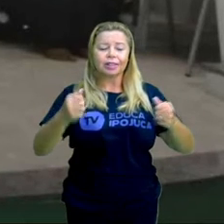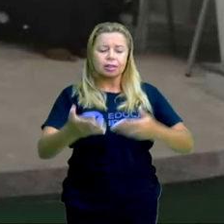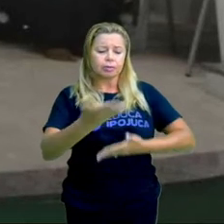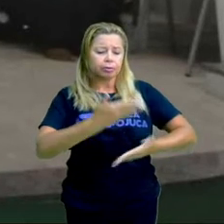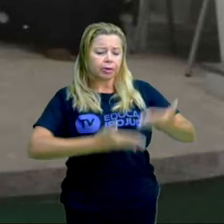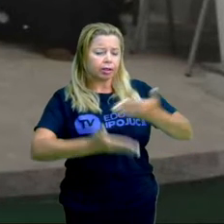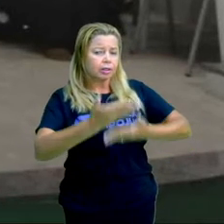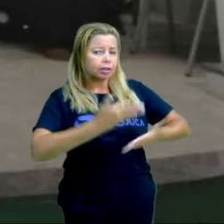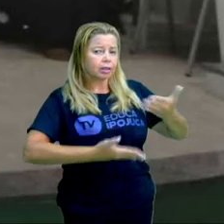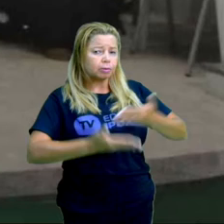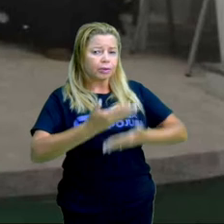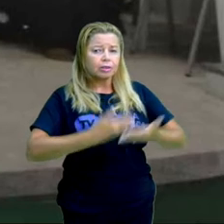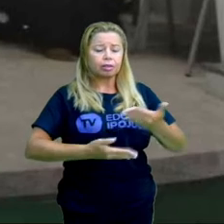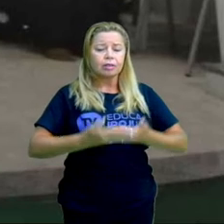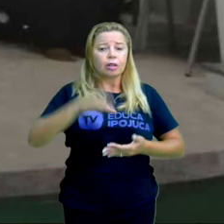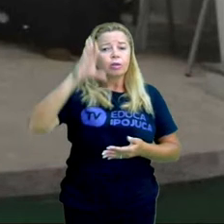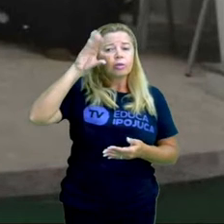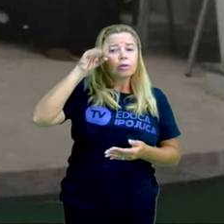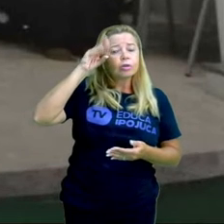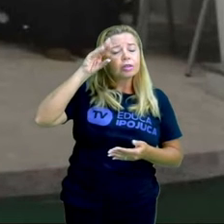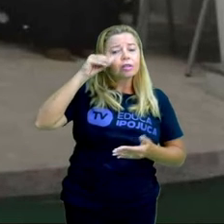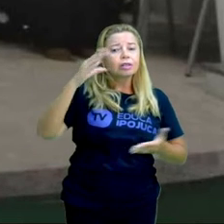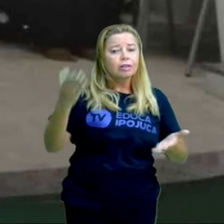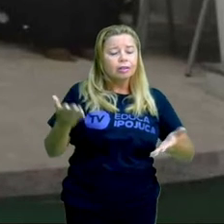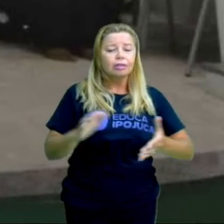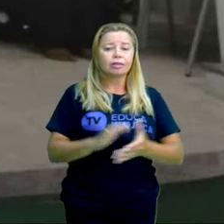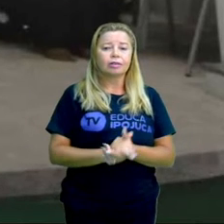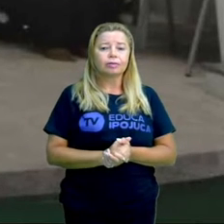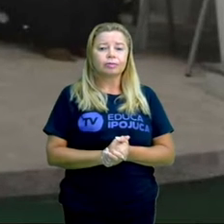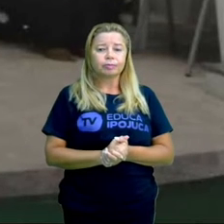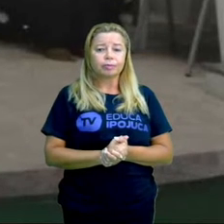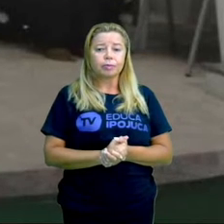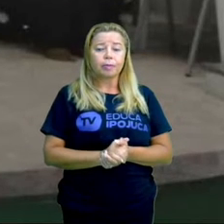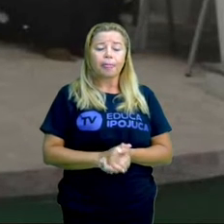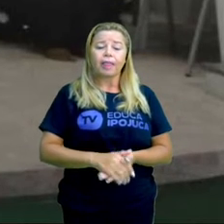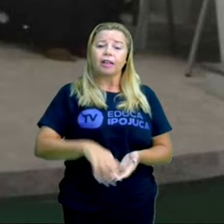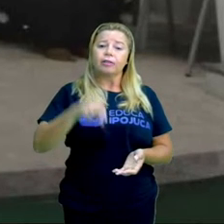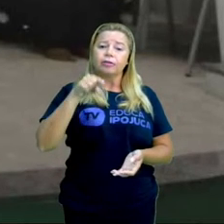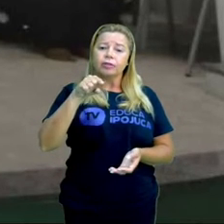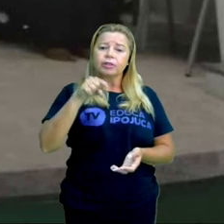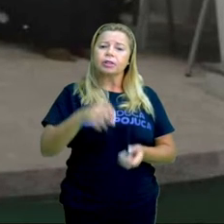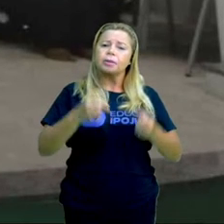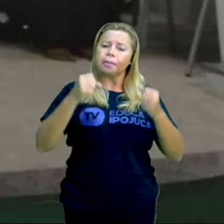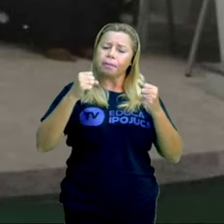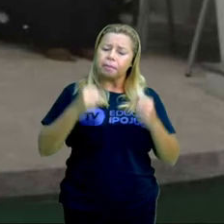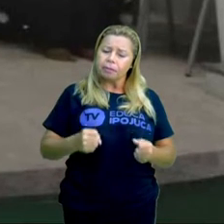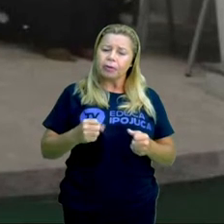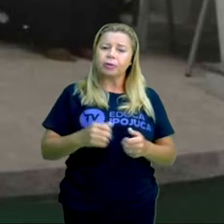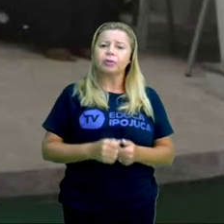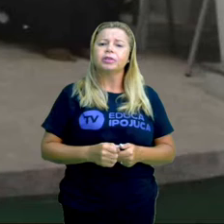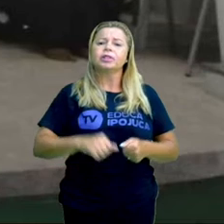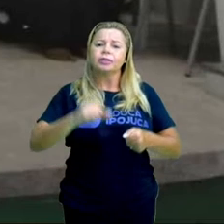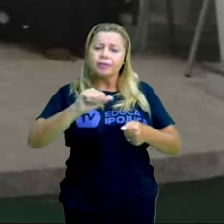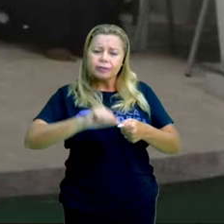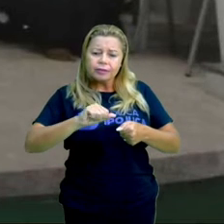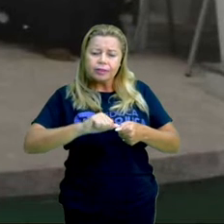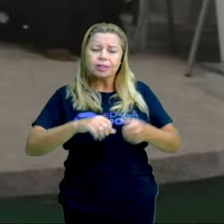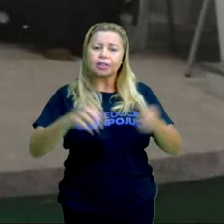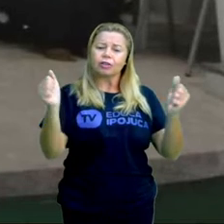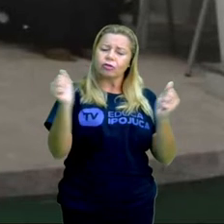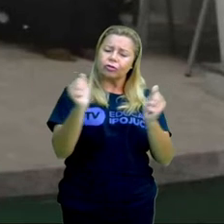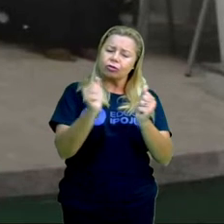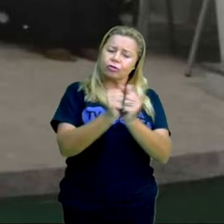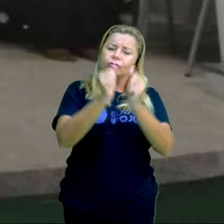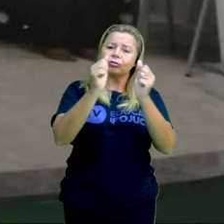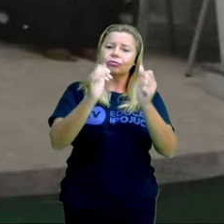do seu engajamento, sabe? Depende de você querer viver isso junto com a gente, de você